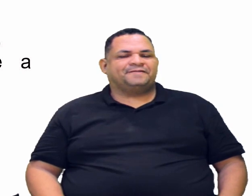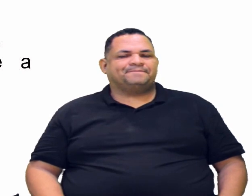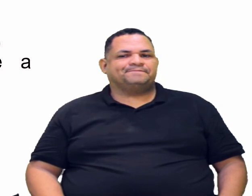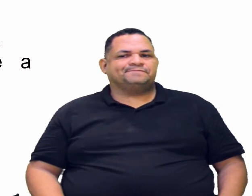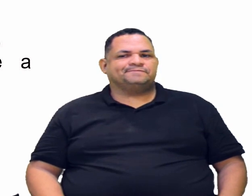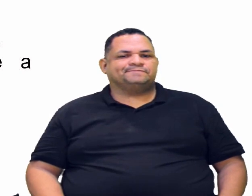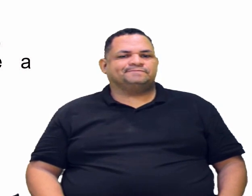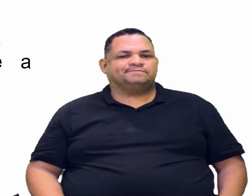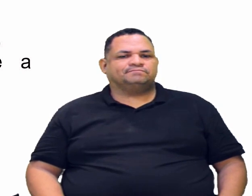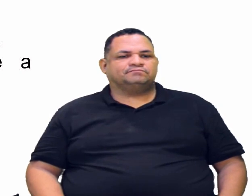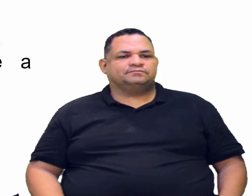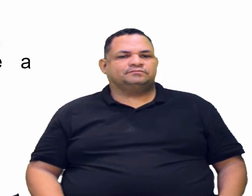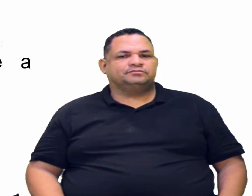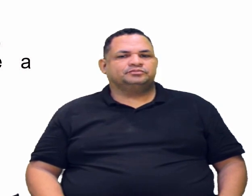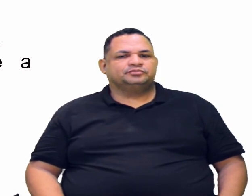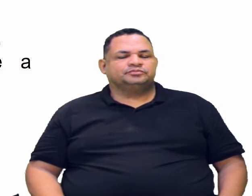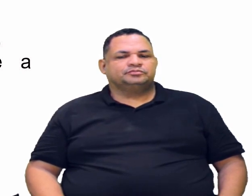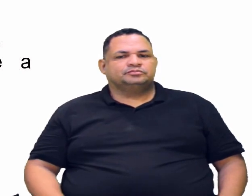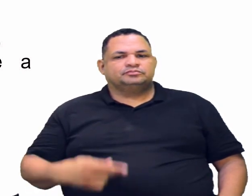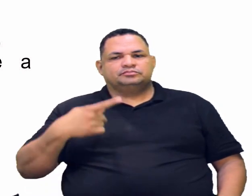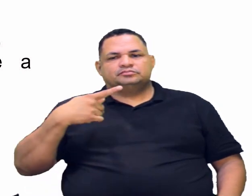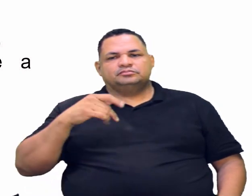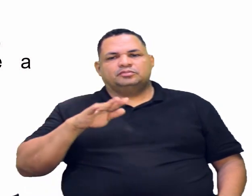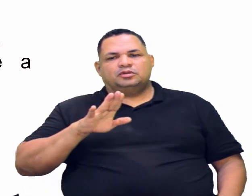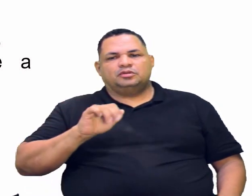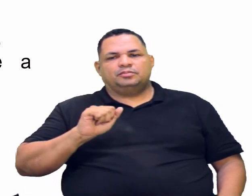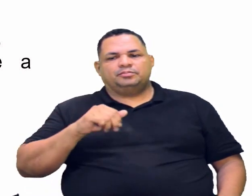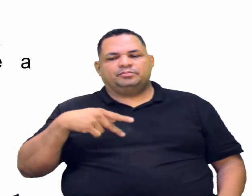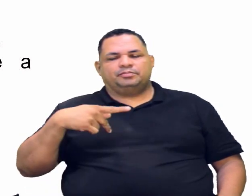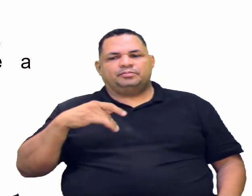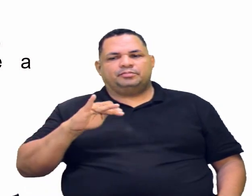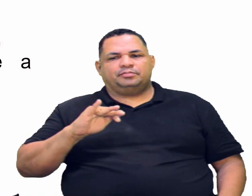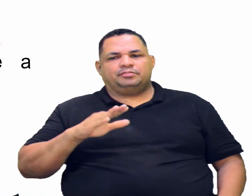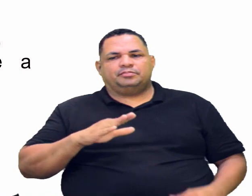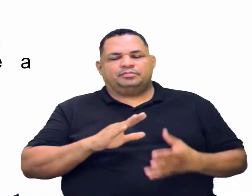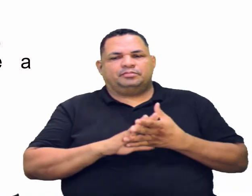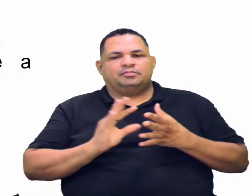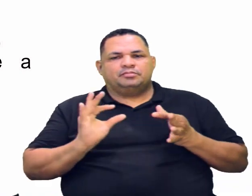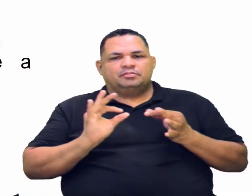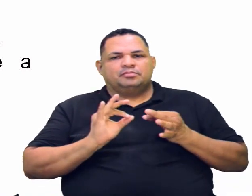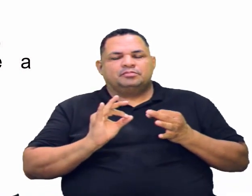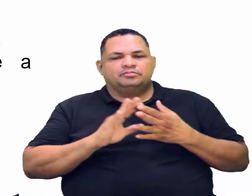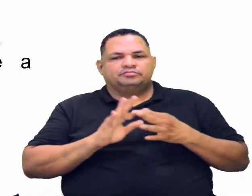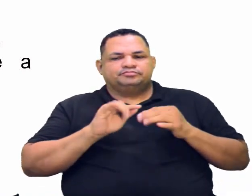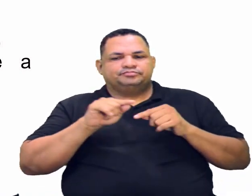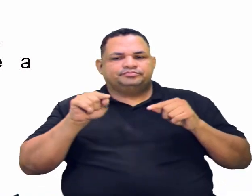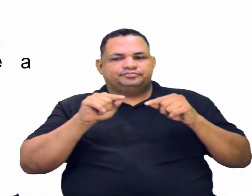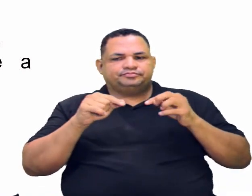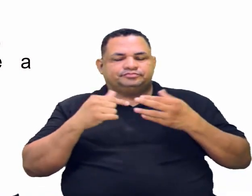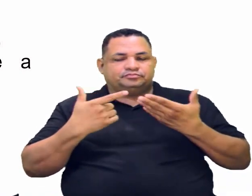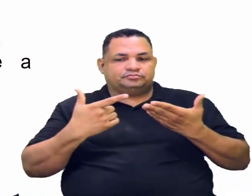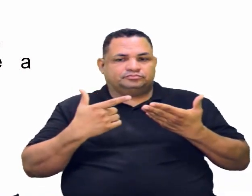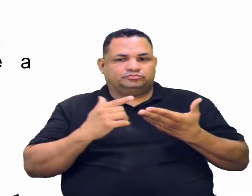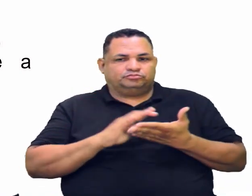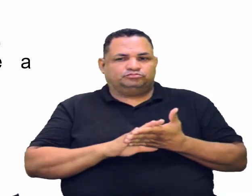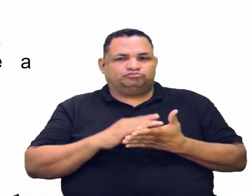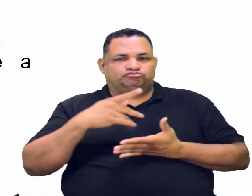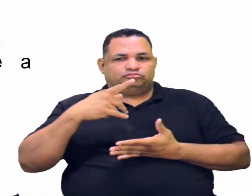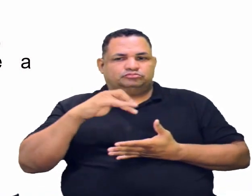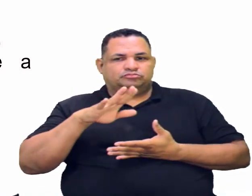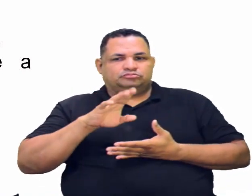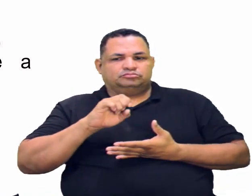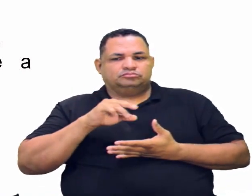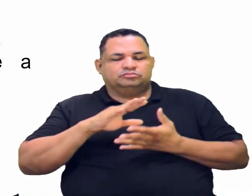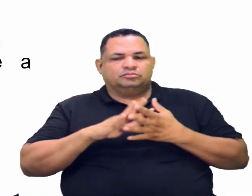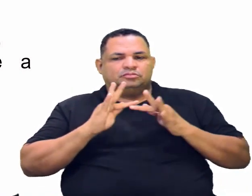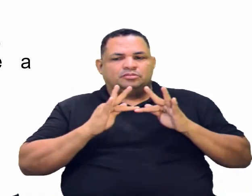Qual é o nome dela? Vai ficar prop, né? Ligação simples entre os átomos de carbono. Propan